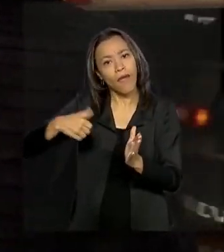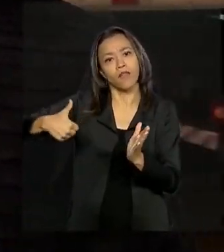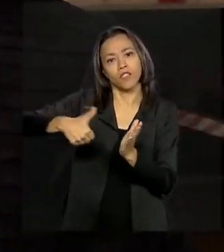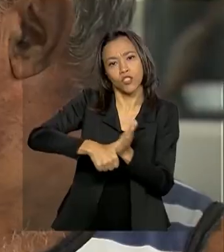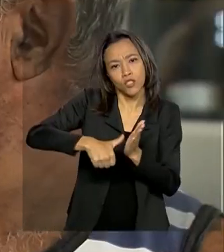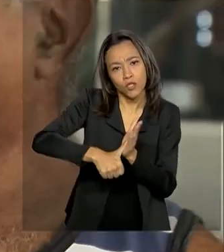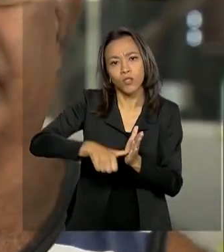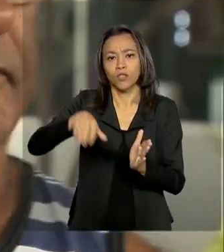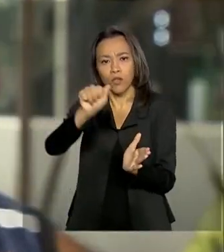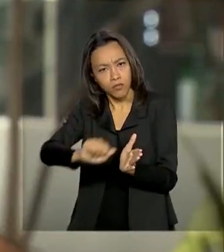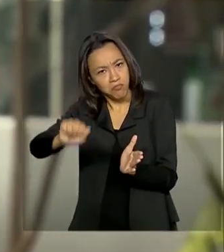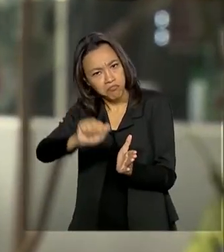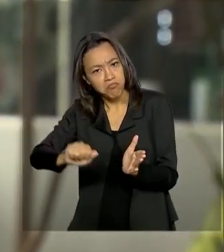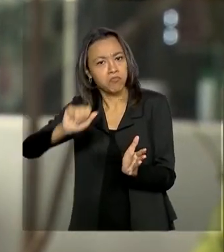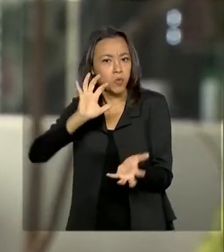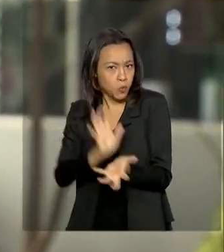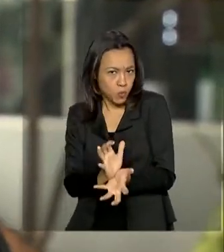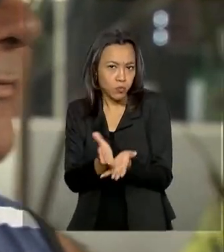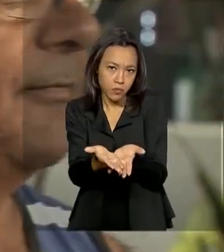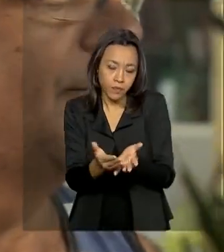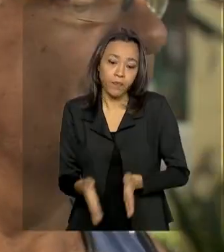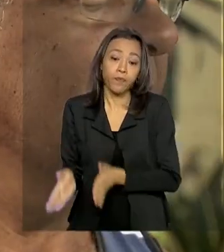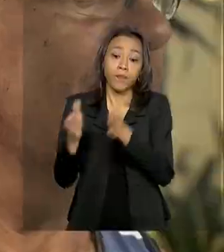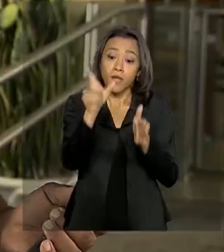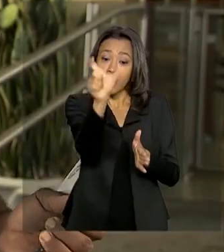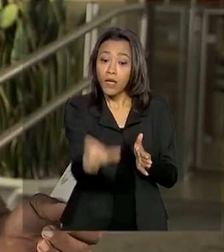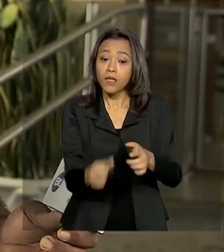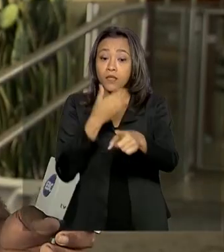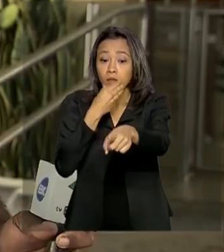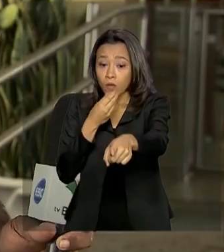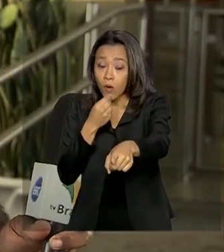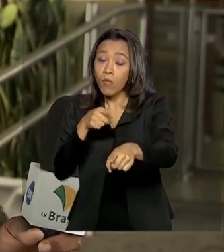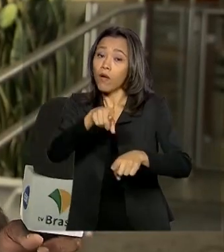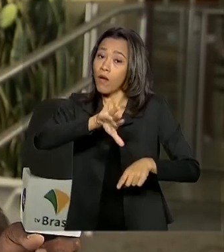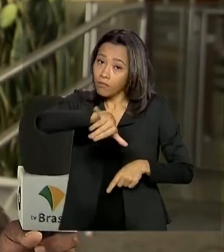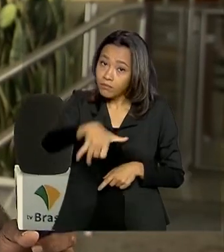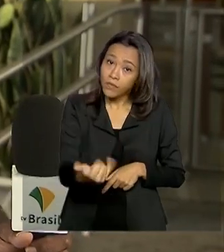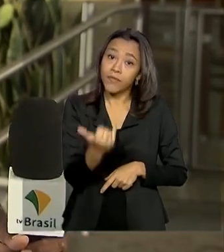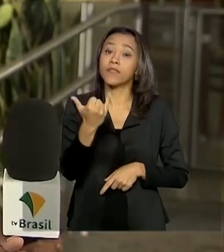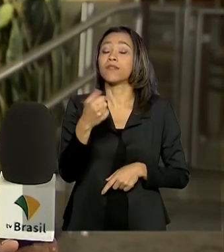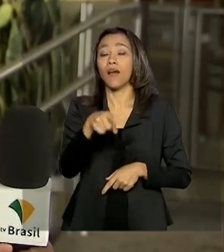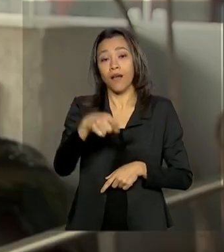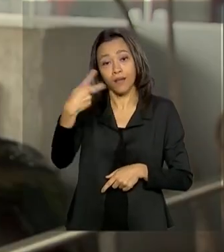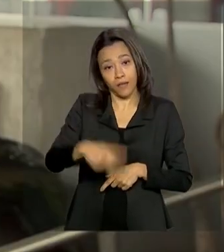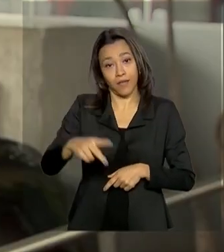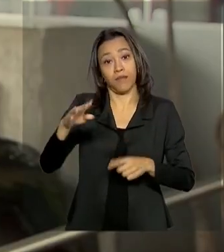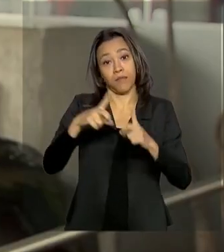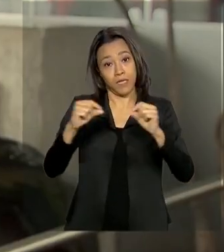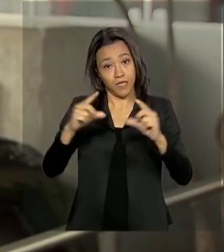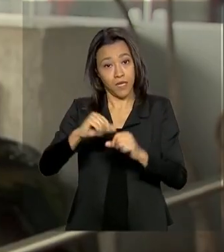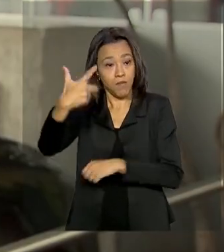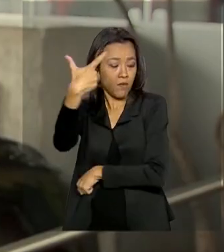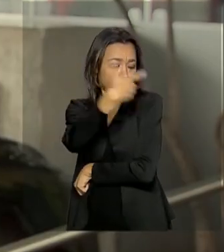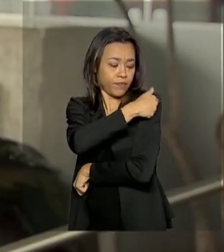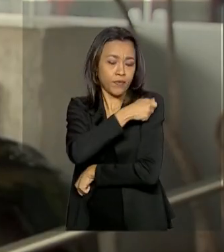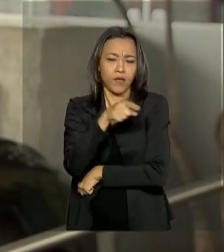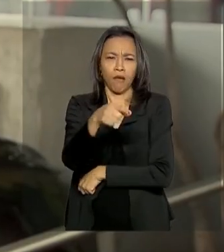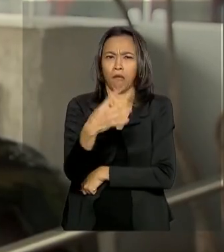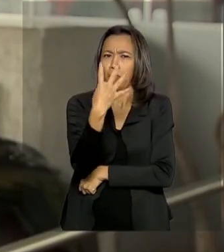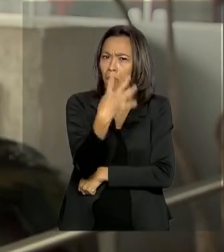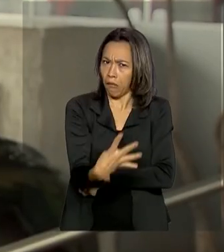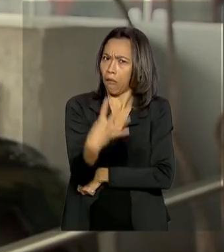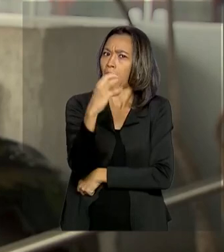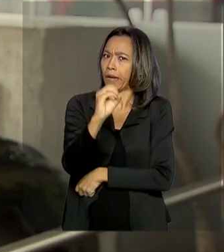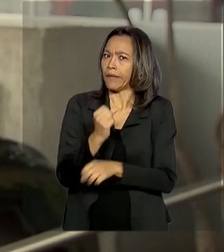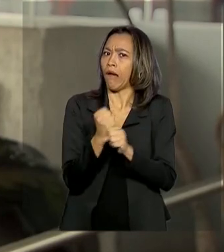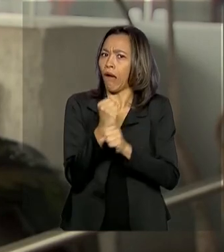transporte. De passagem por Brasília, seu Cristóvão vai aproveitar para se imunizar. Caminhoneiro há 40 anos,